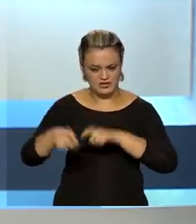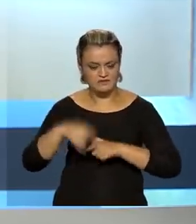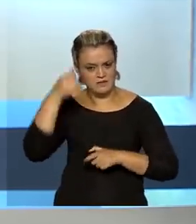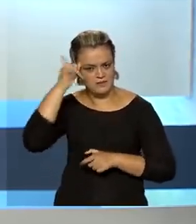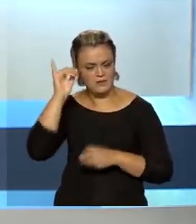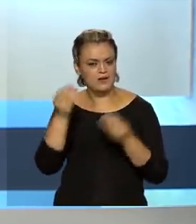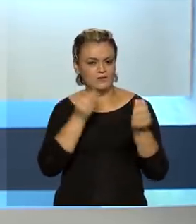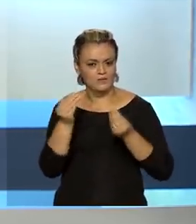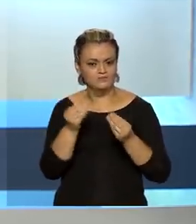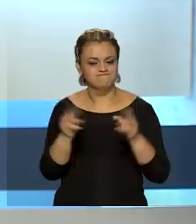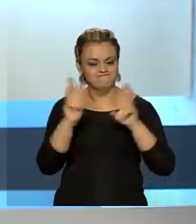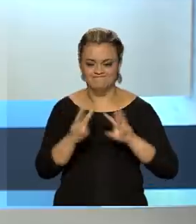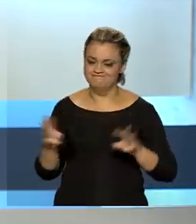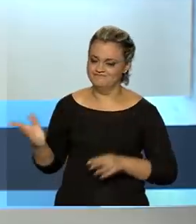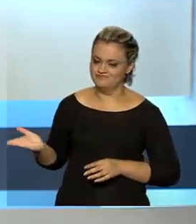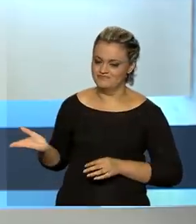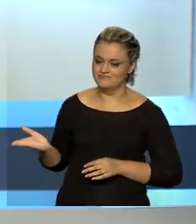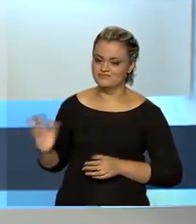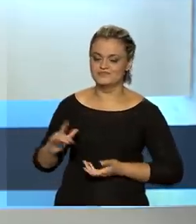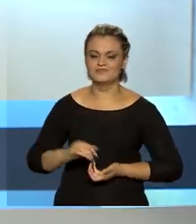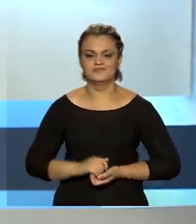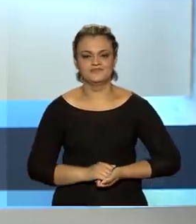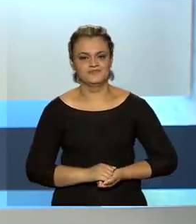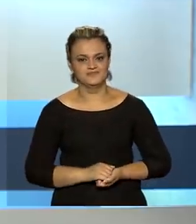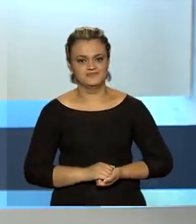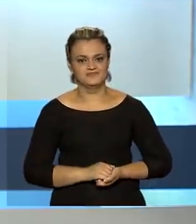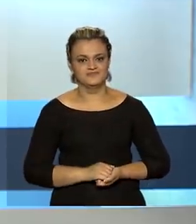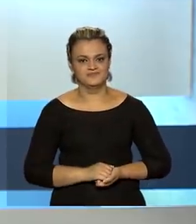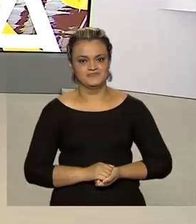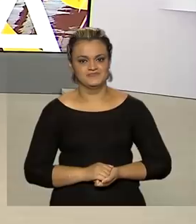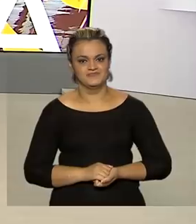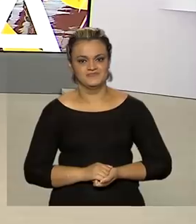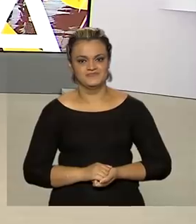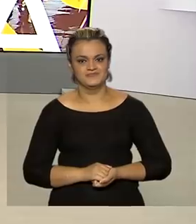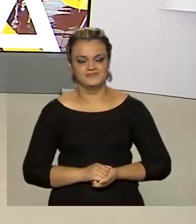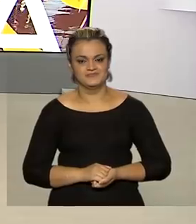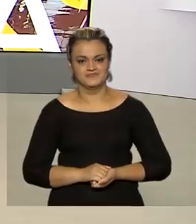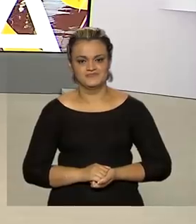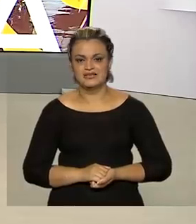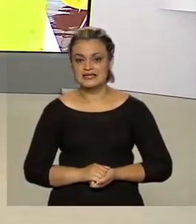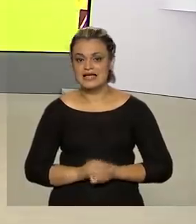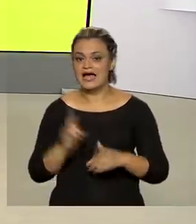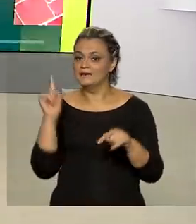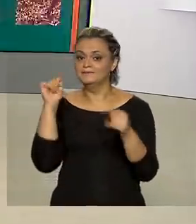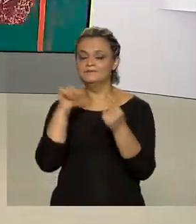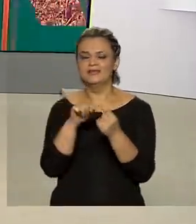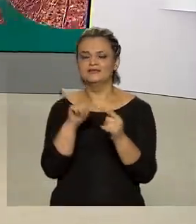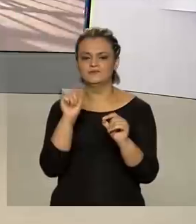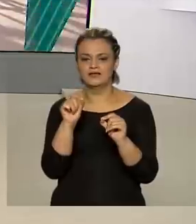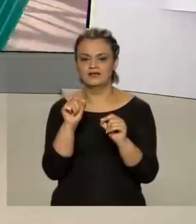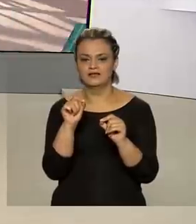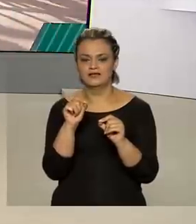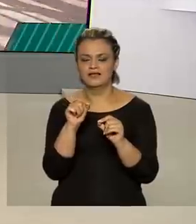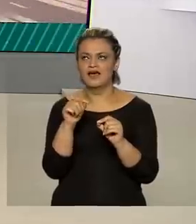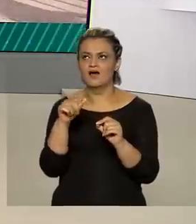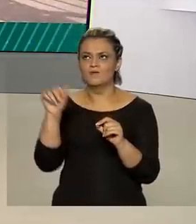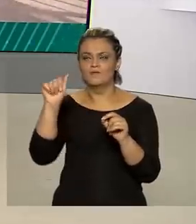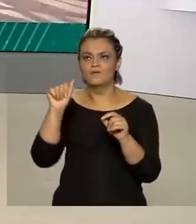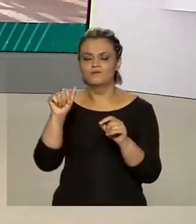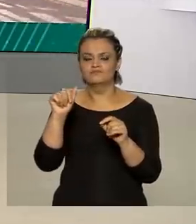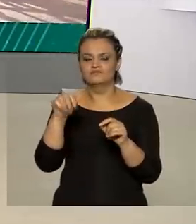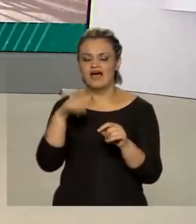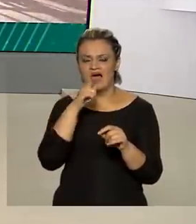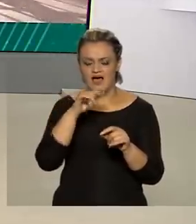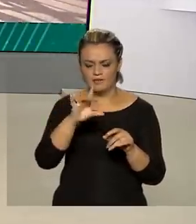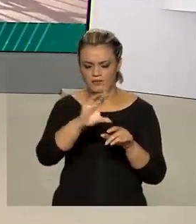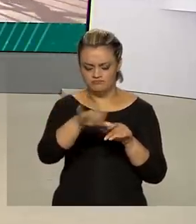-pecuária-floresta, é só acessar embrapa.br. Com a meta de medir o nível de umidade na safra